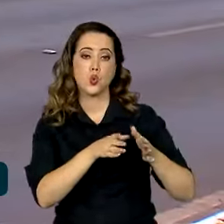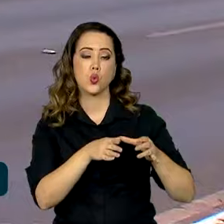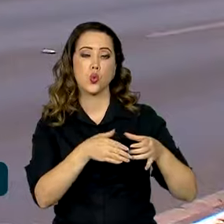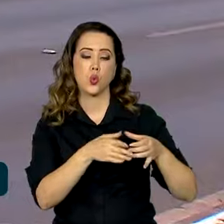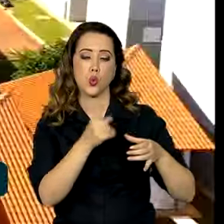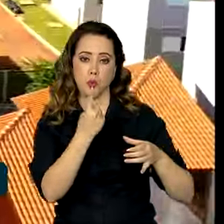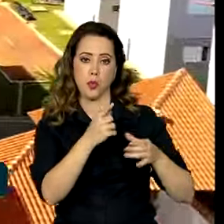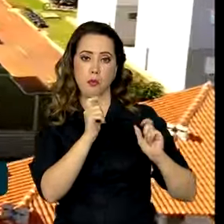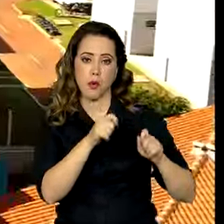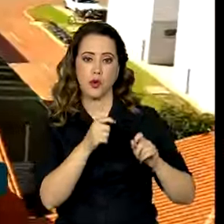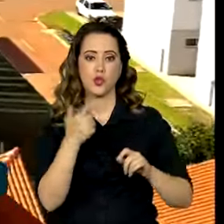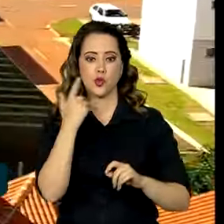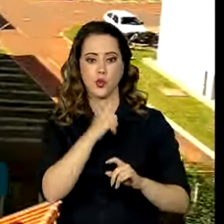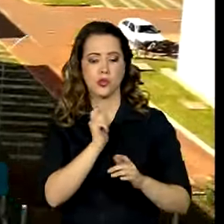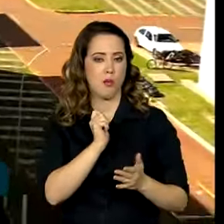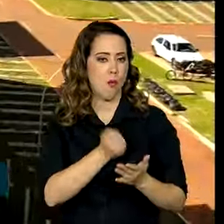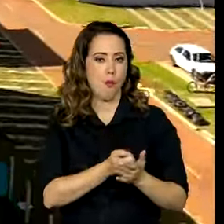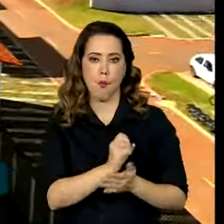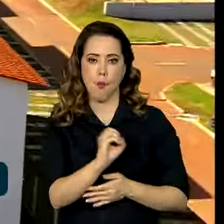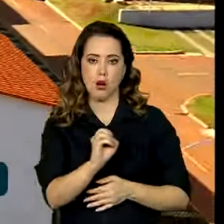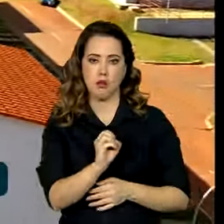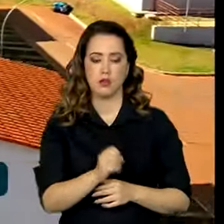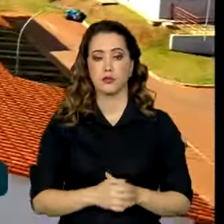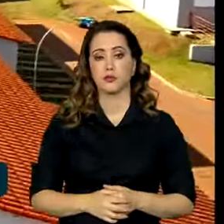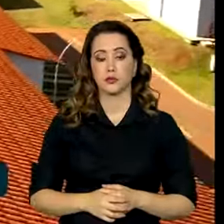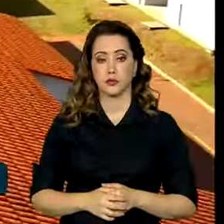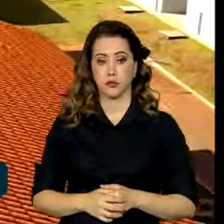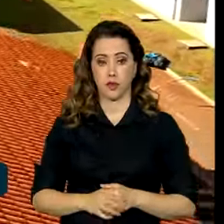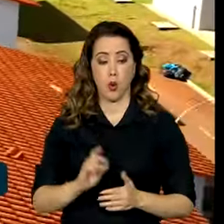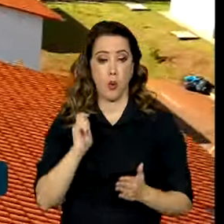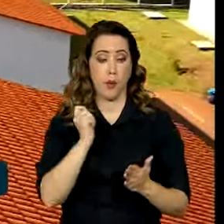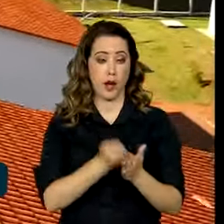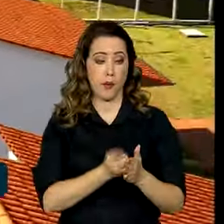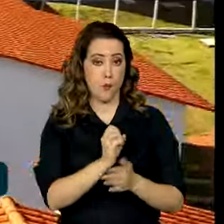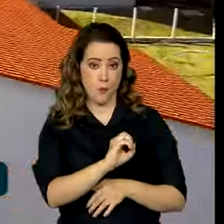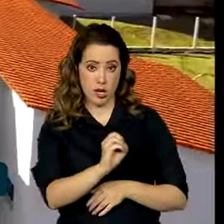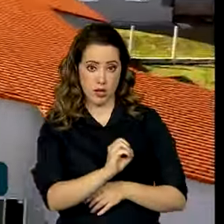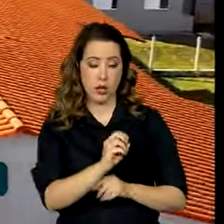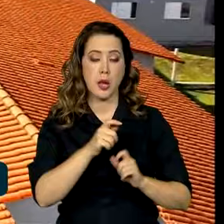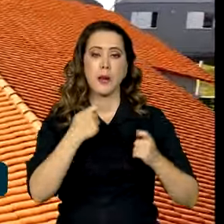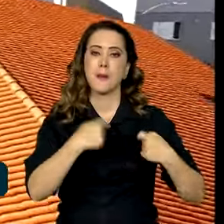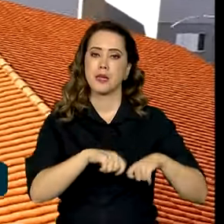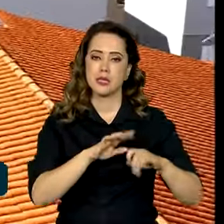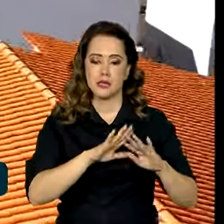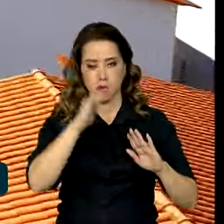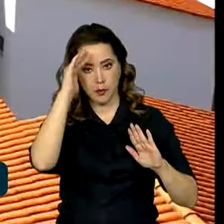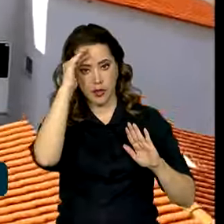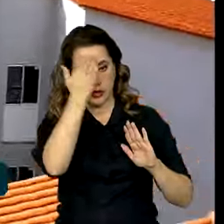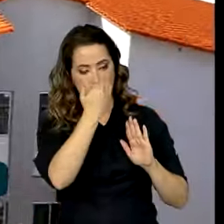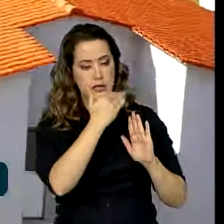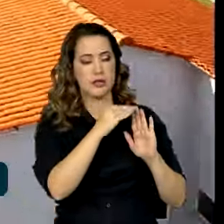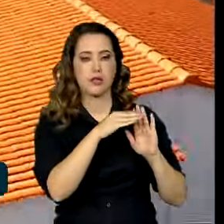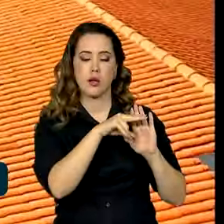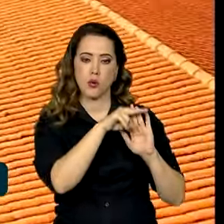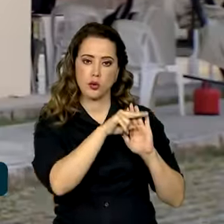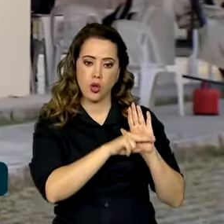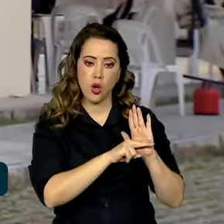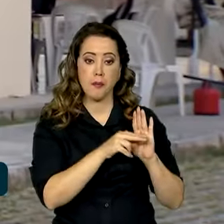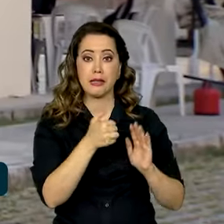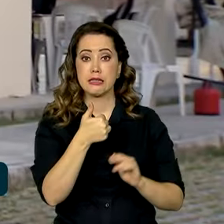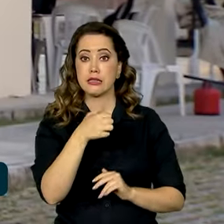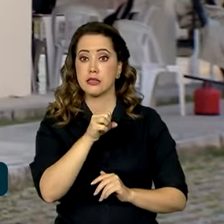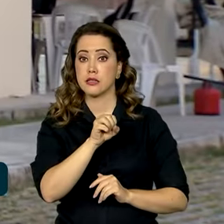podem fazer isso. A regularização da quitação do contrato deve ser feita dentro do prazo de 180